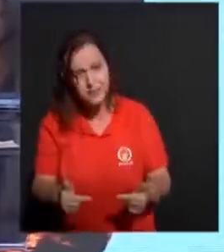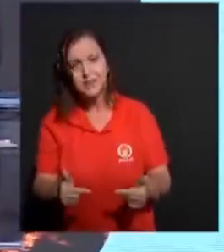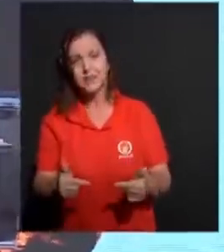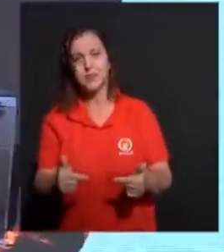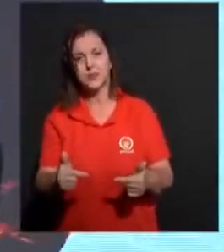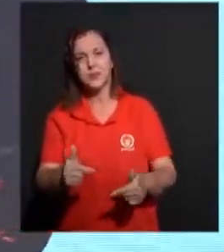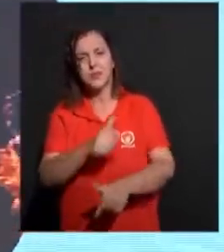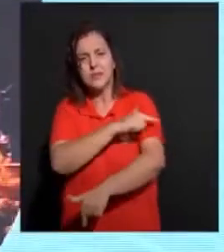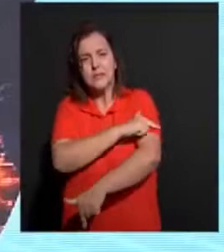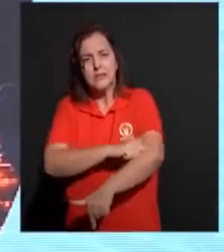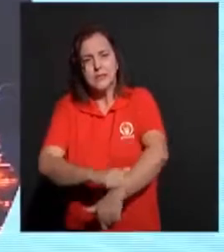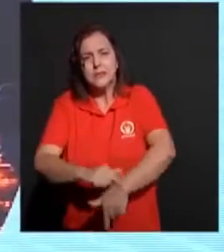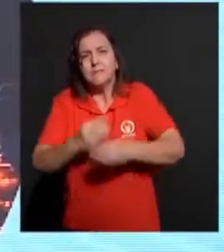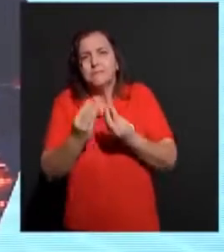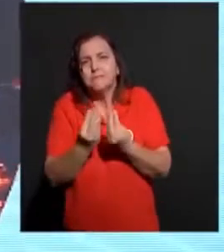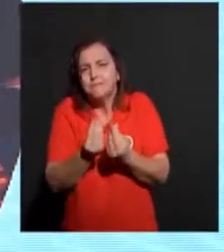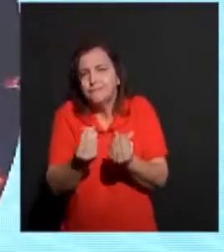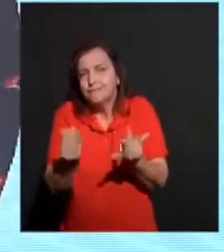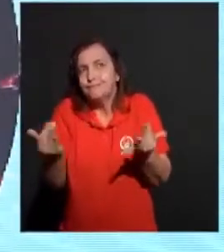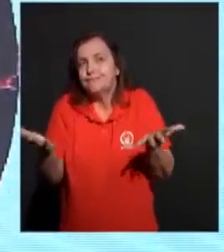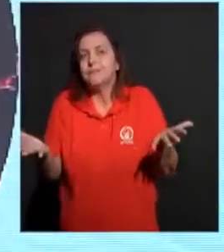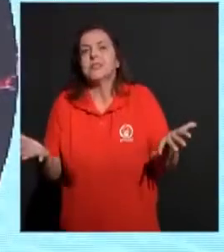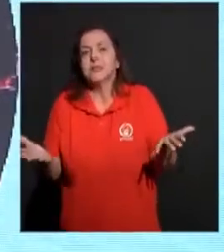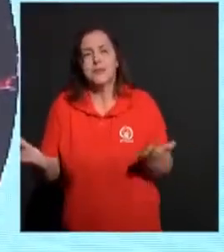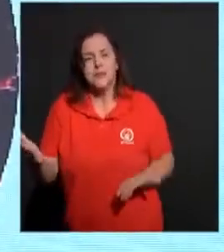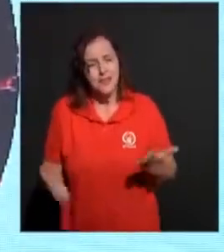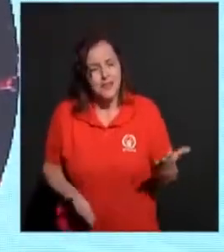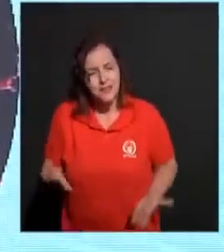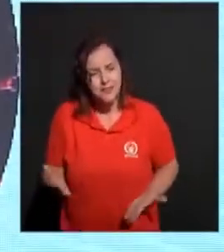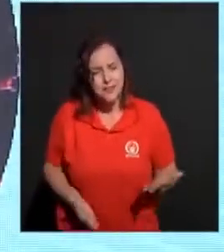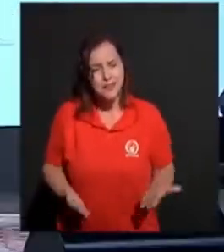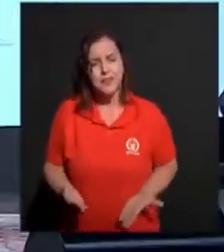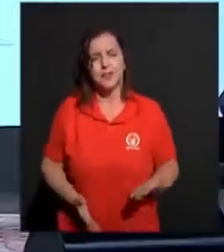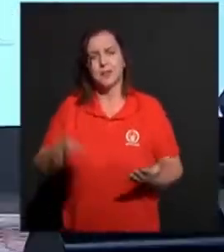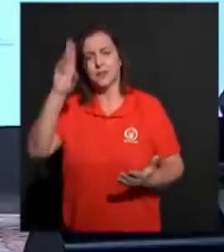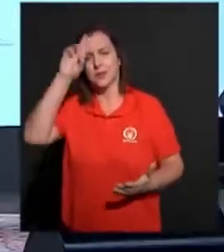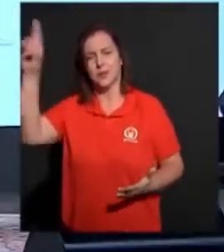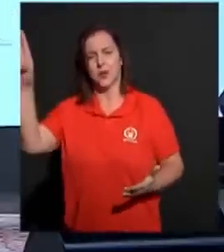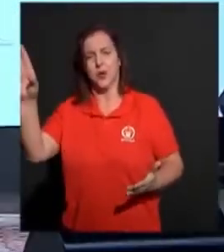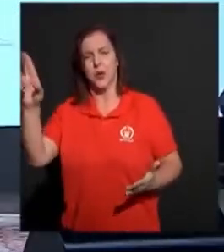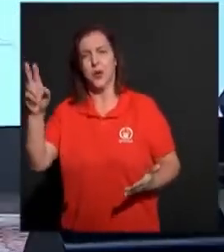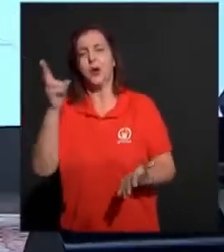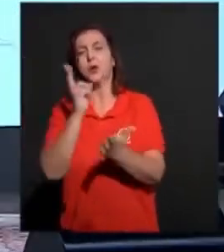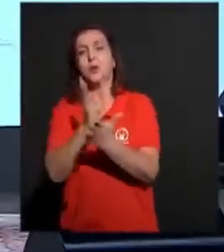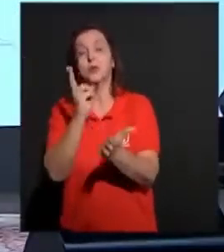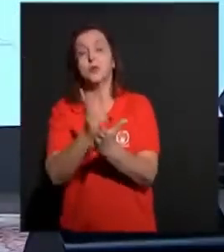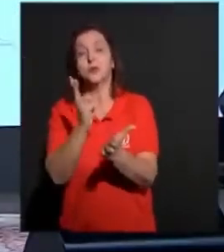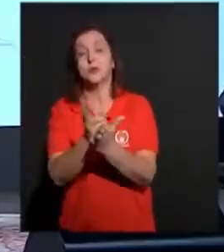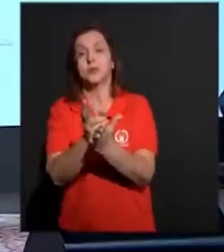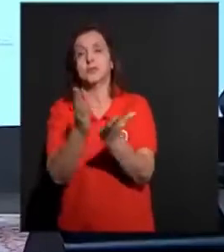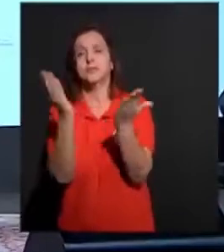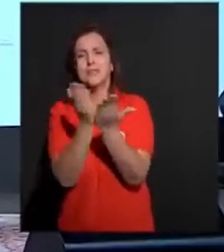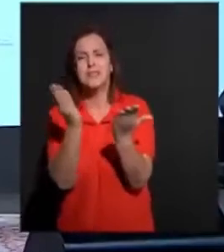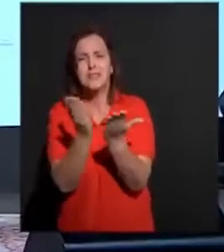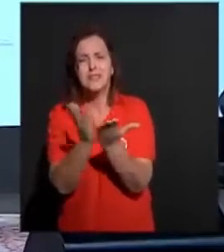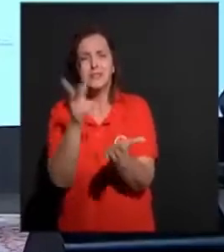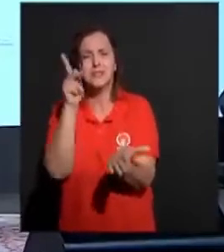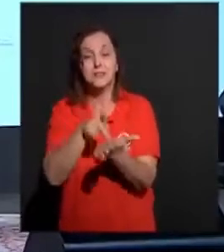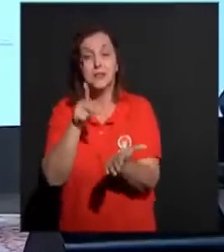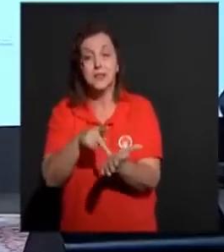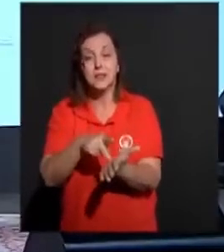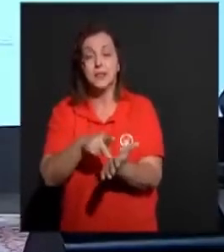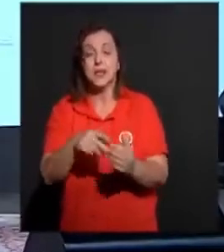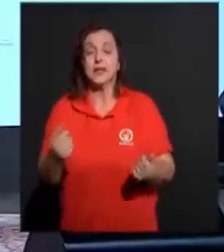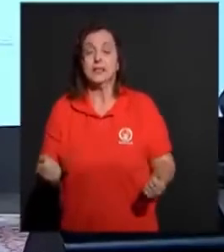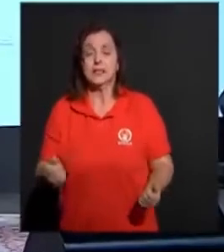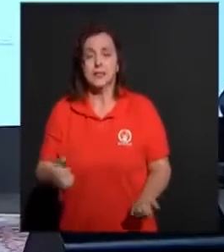delicadeza do servo do Senhor. Continue agindo como um verdadeiro cristão. Porque quando as minhas atitudes. Começam a